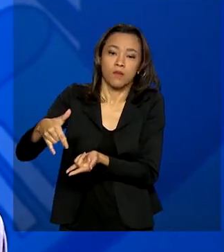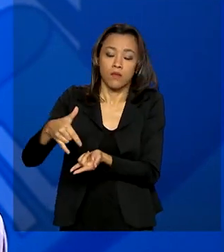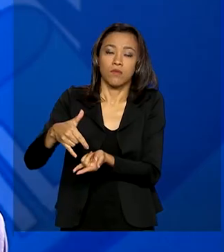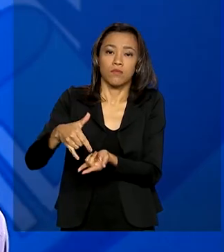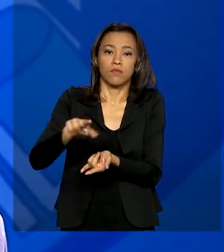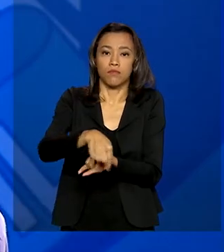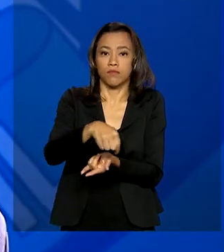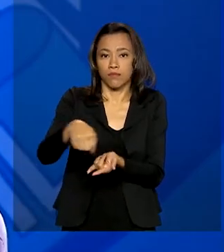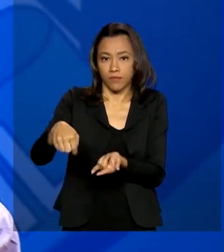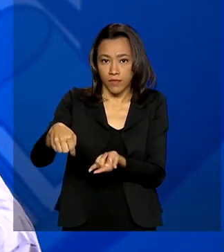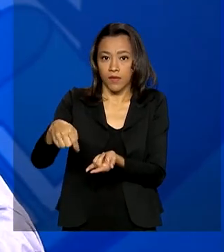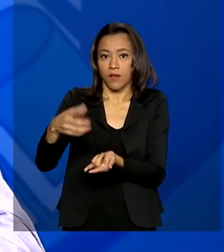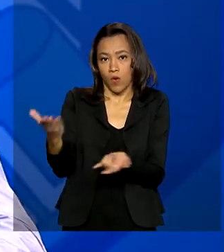capacidade existente hoje.